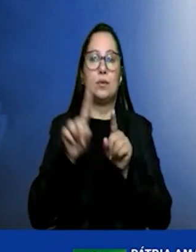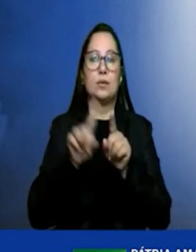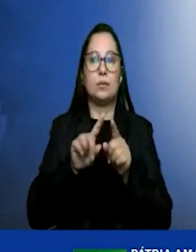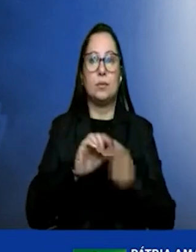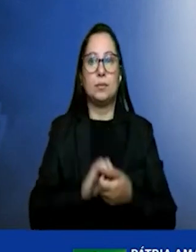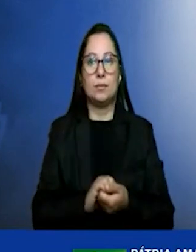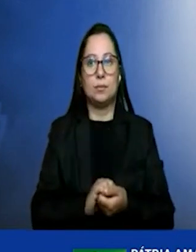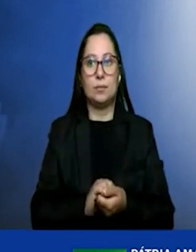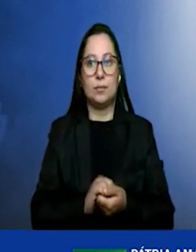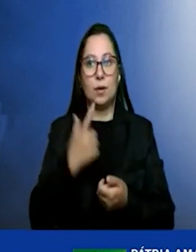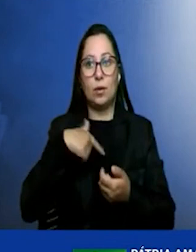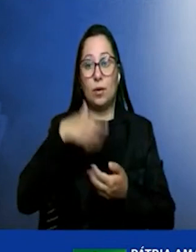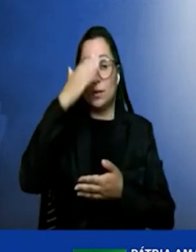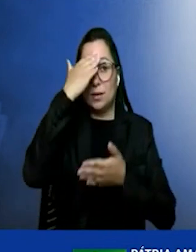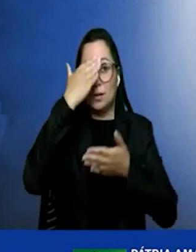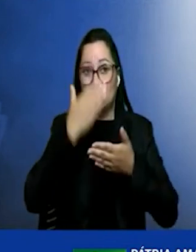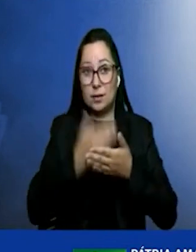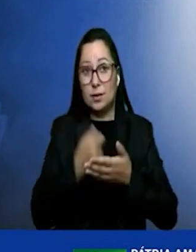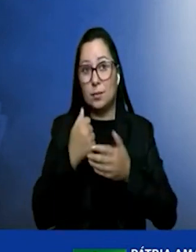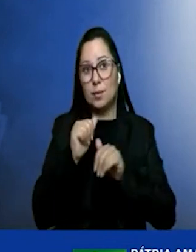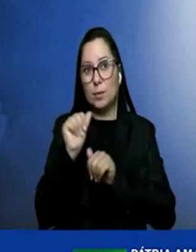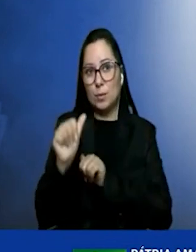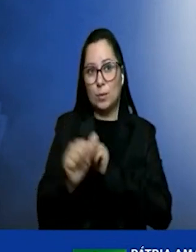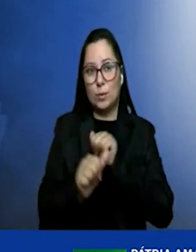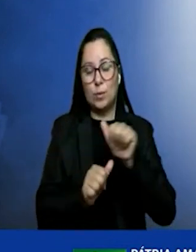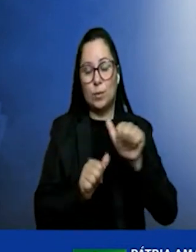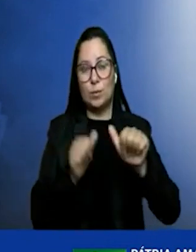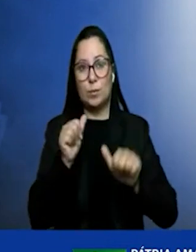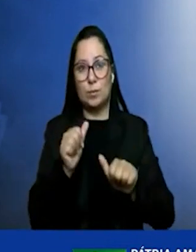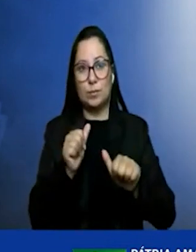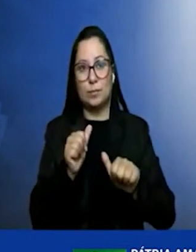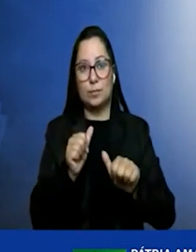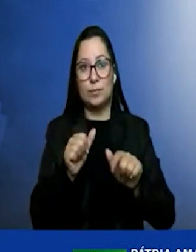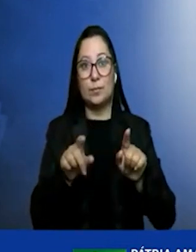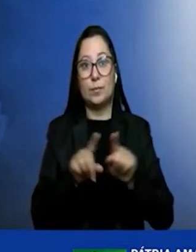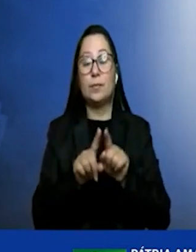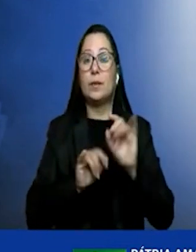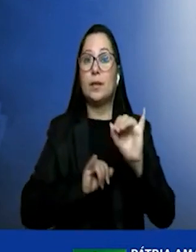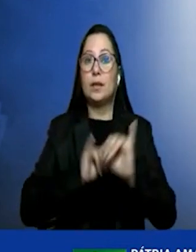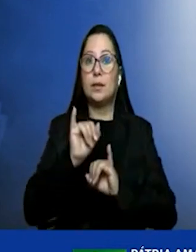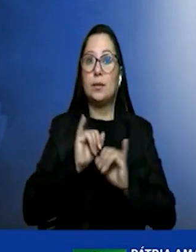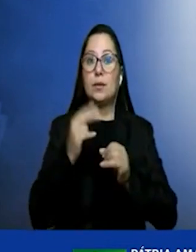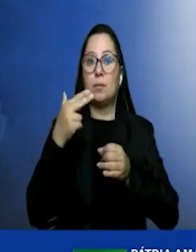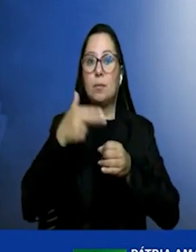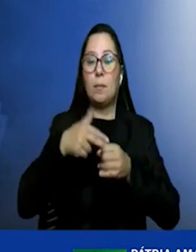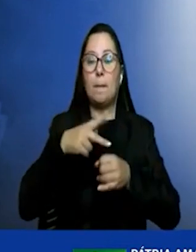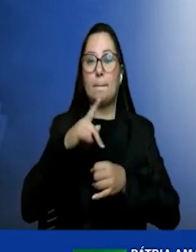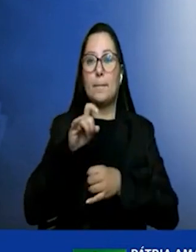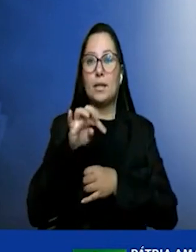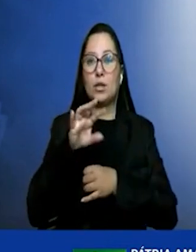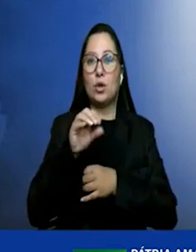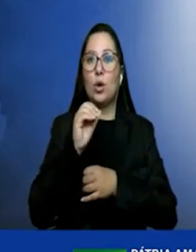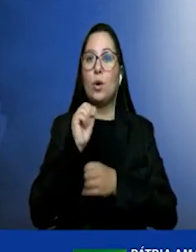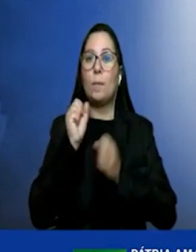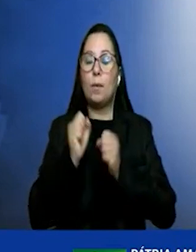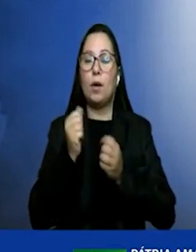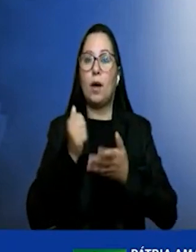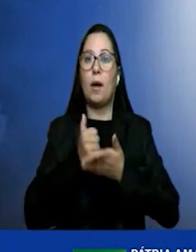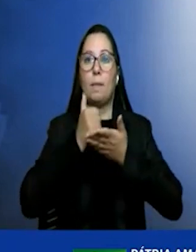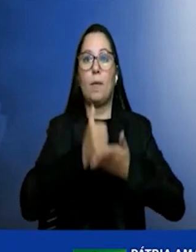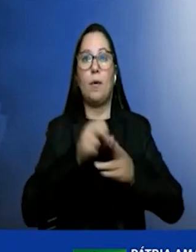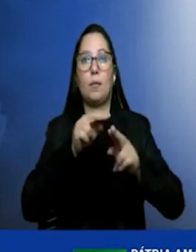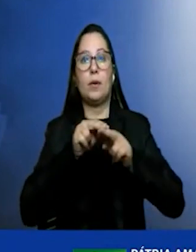que vai ter que passar por uma transição e a indústria de petróleo pode contribuir muito com isso pela porte de capital pela tecnologia